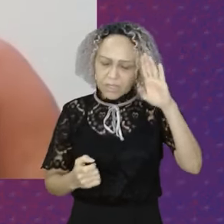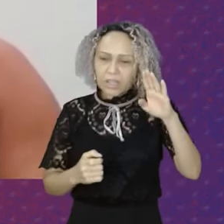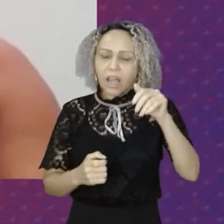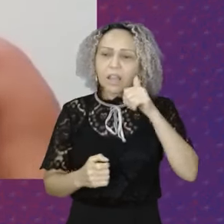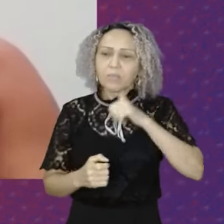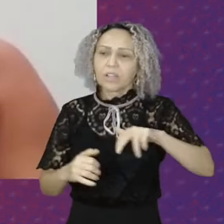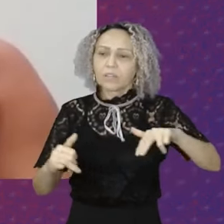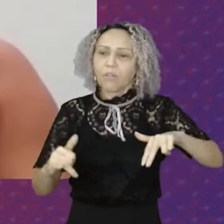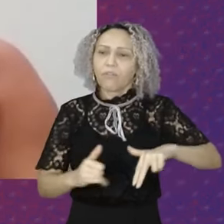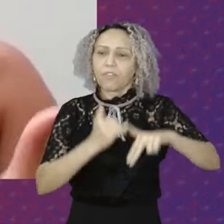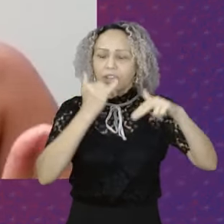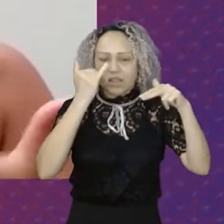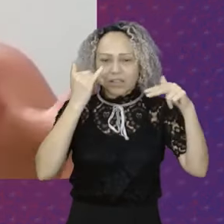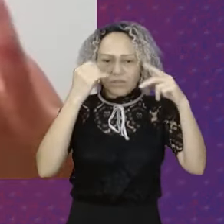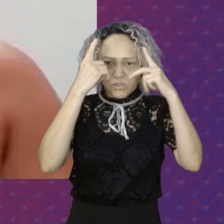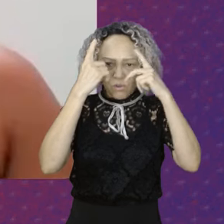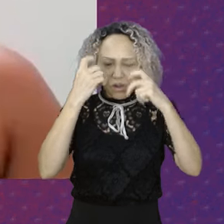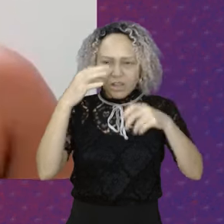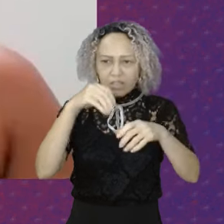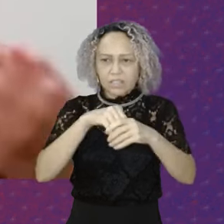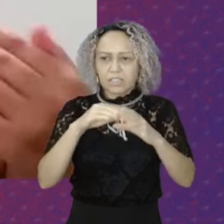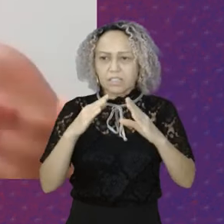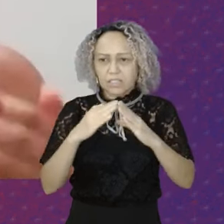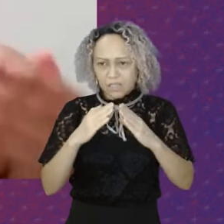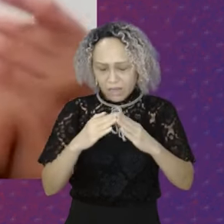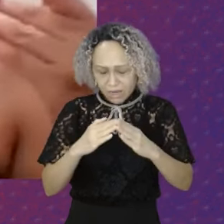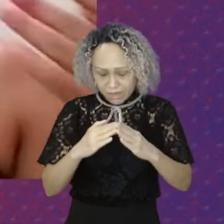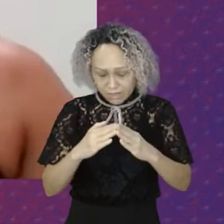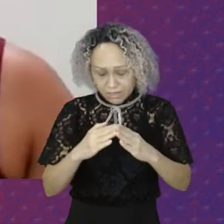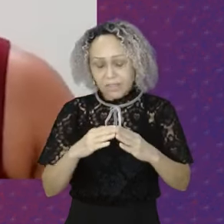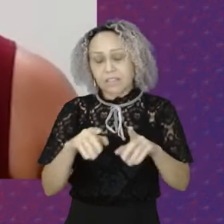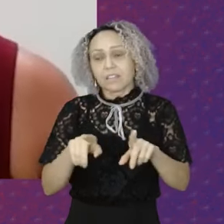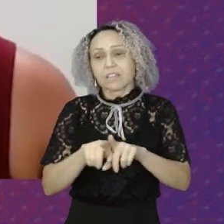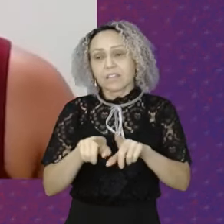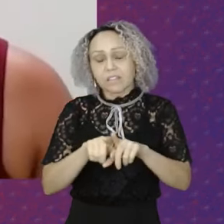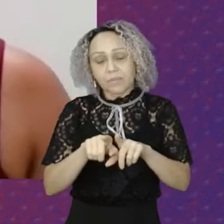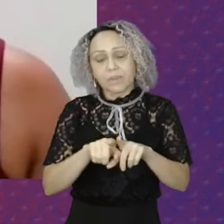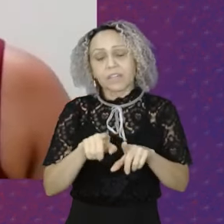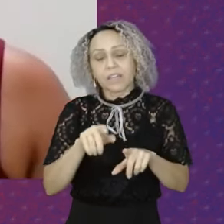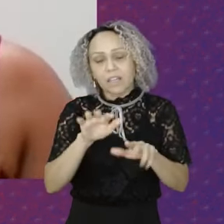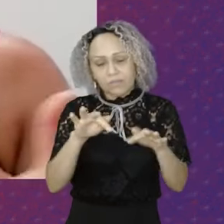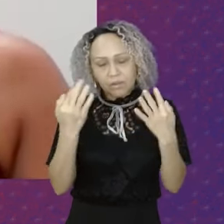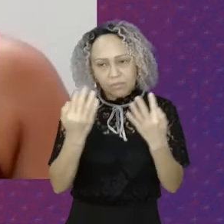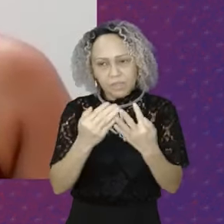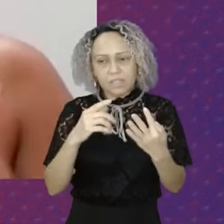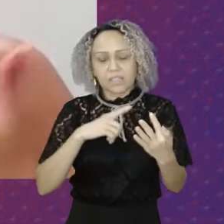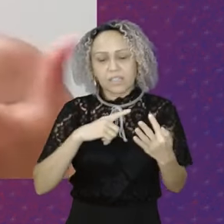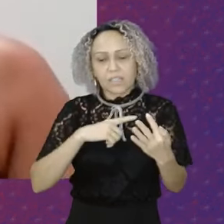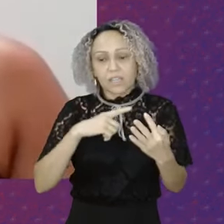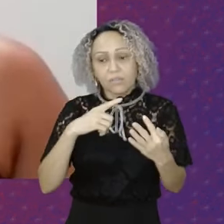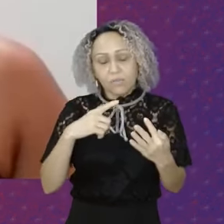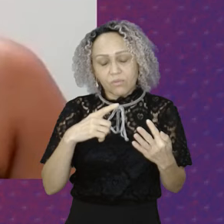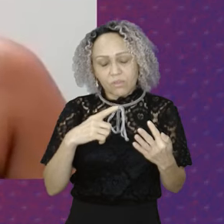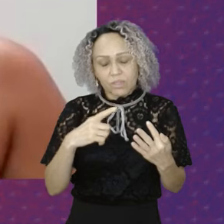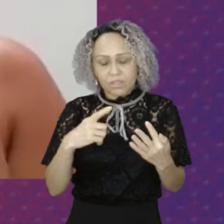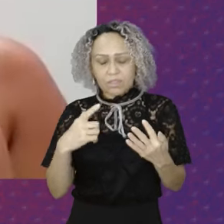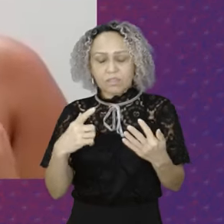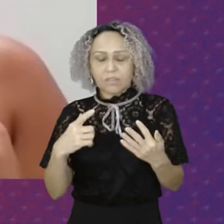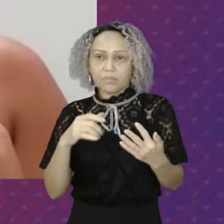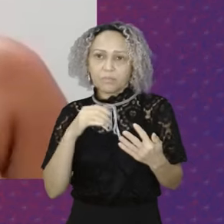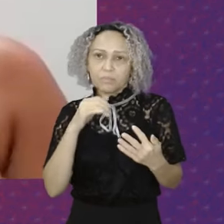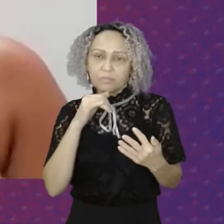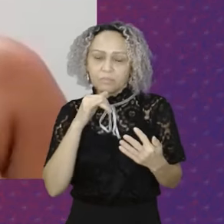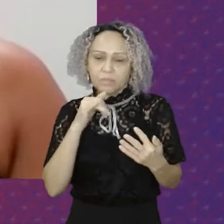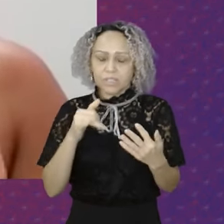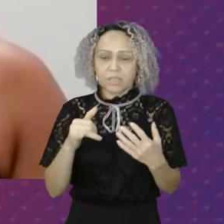E as famílias Que tiveram Os filhos Que foram vítimas De violência física Que perderam os filhos Então as mães